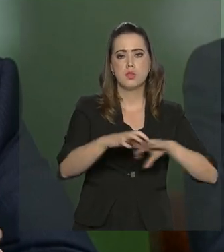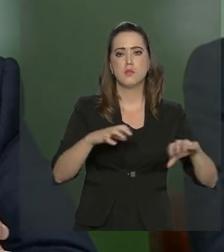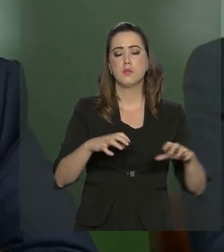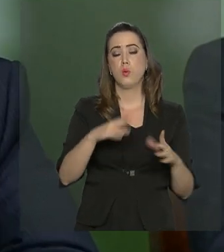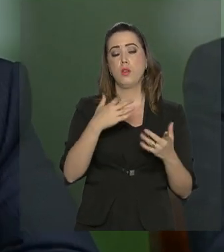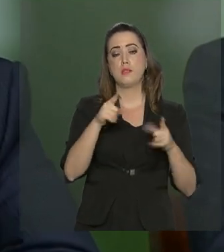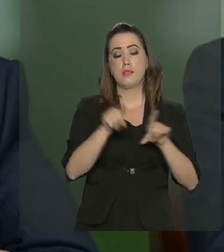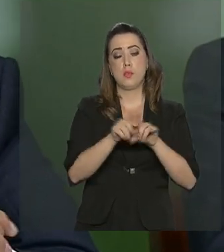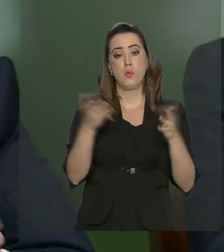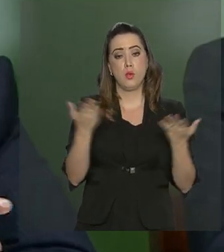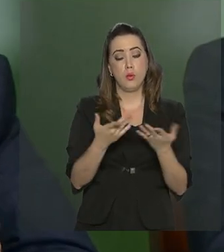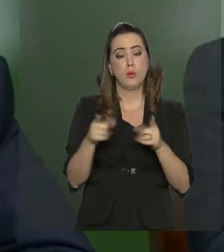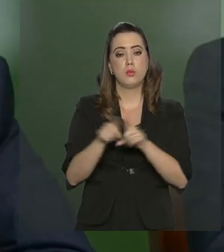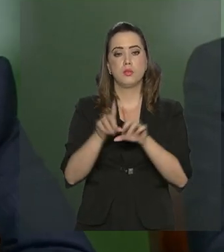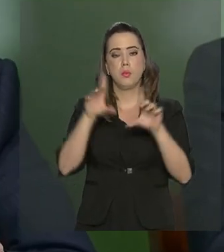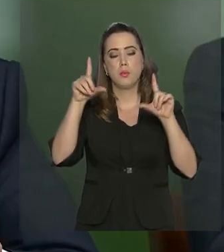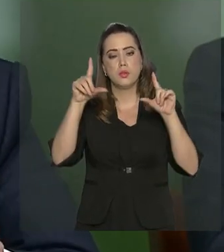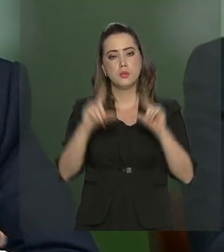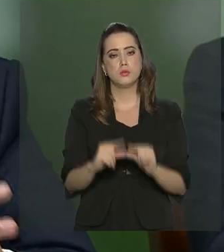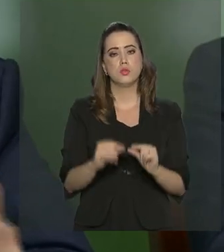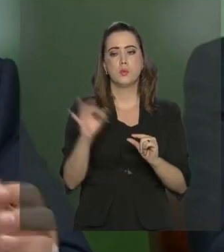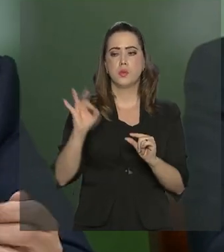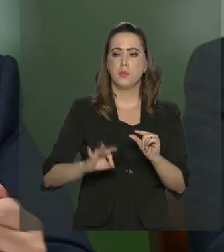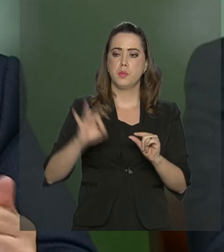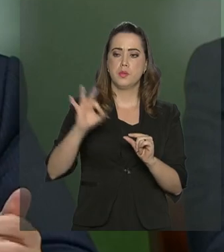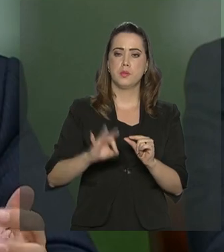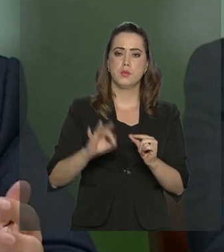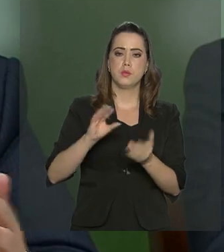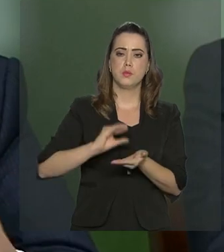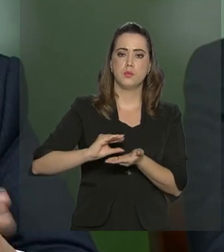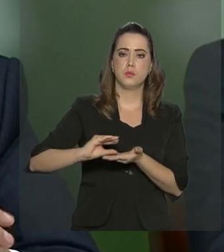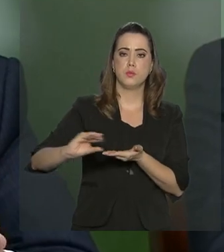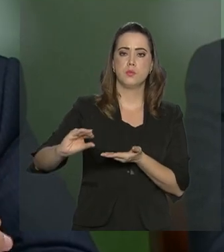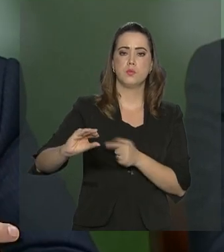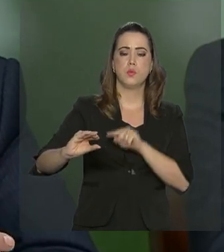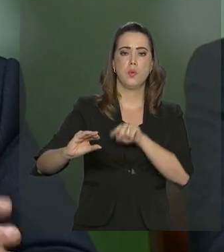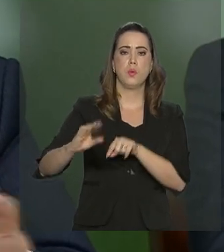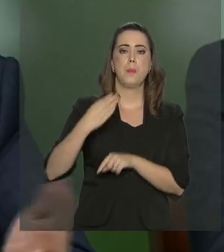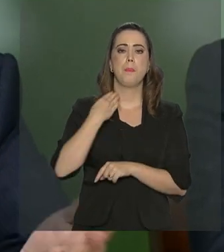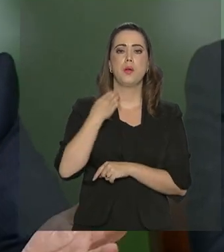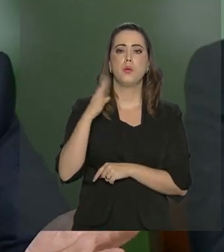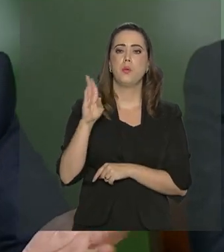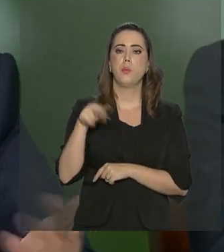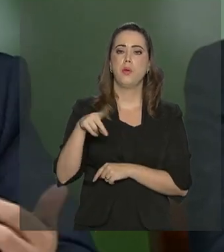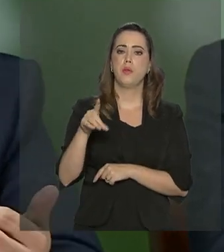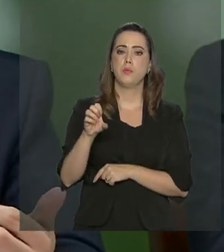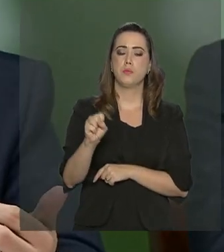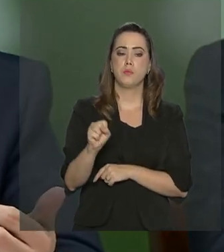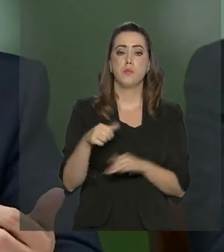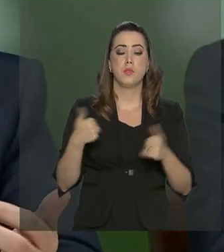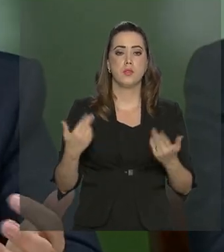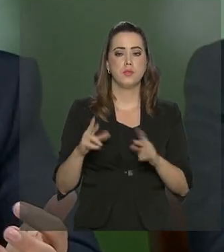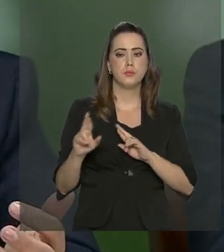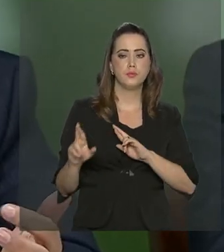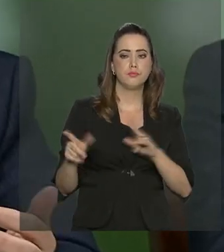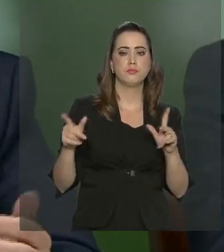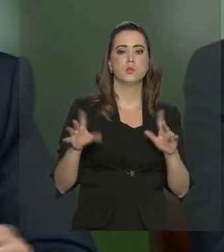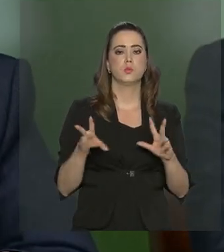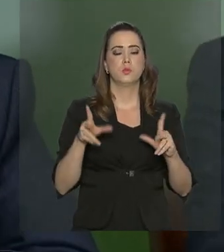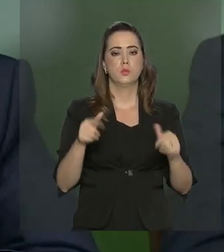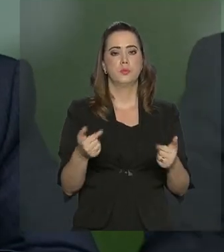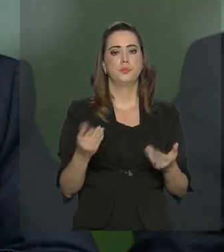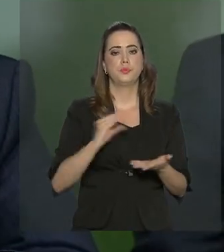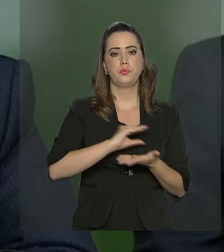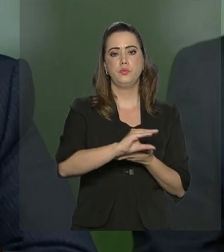Social e, além disso, está reduzindo o percentual que vai para o BNDES, indo, portanto, essa diferença toda